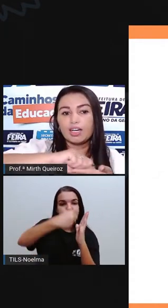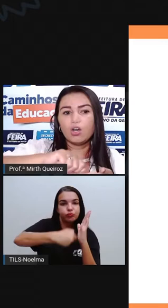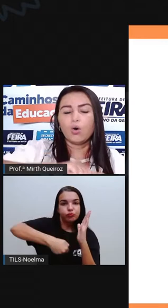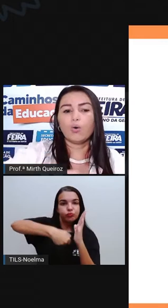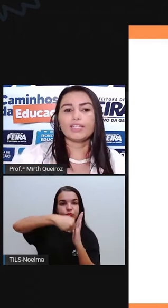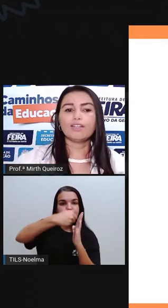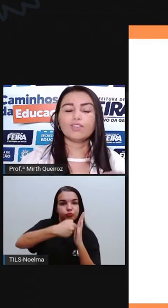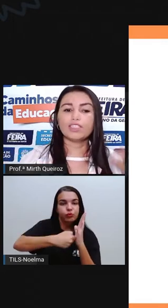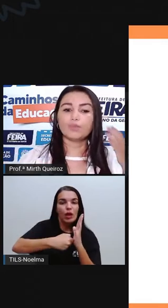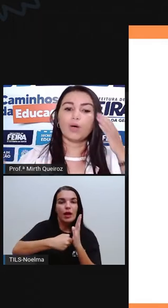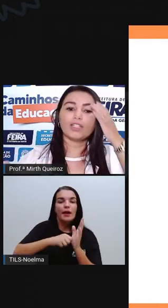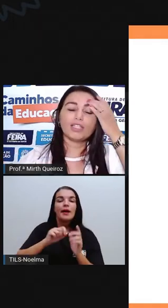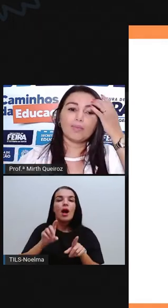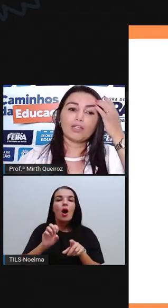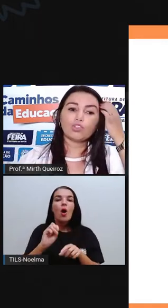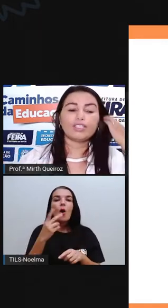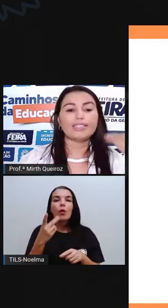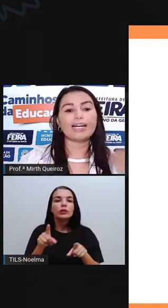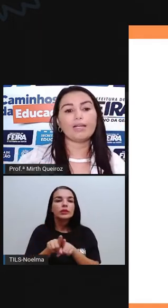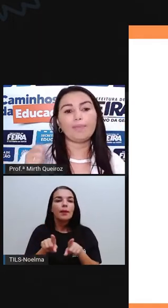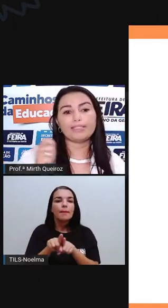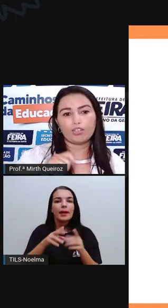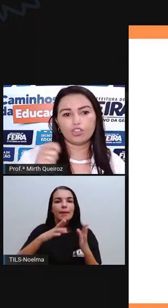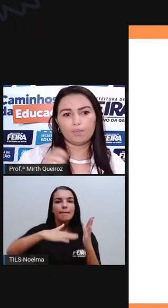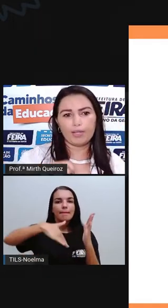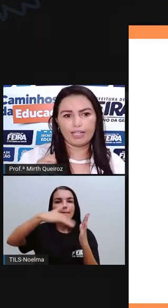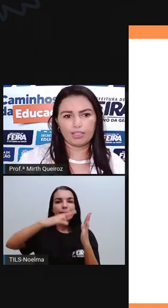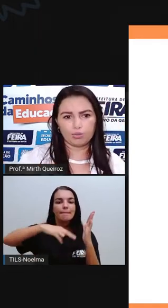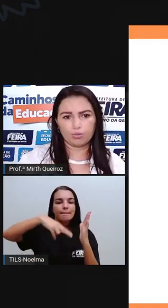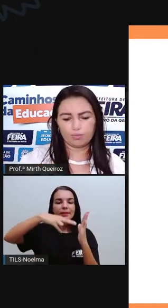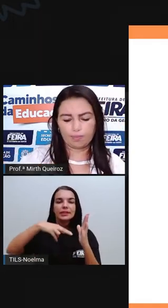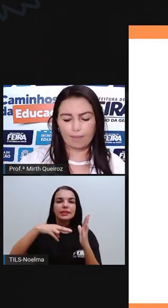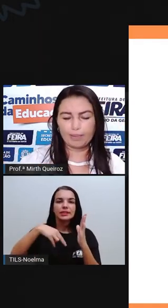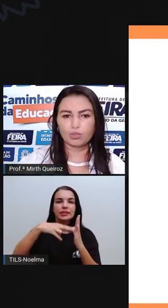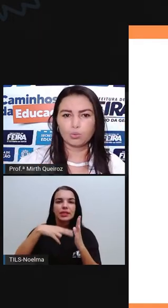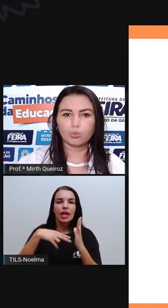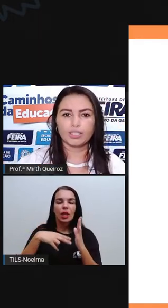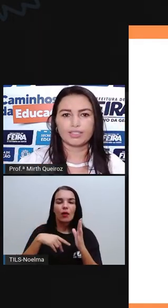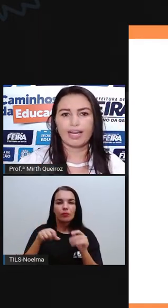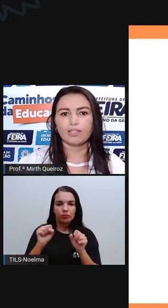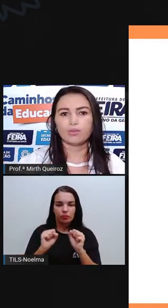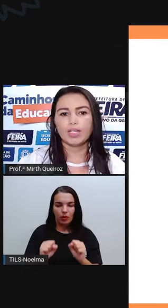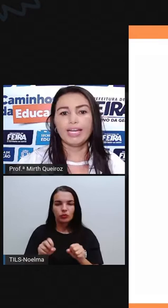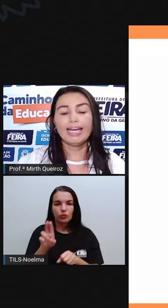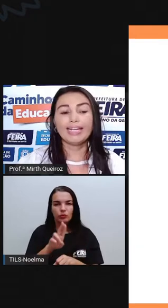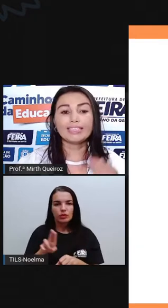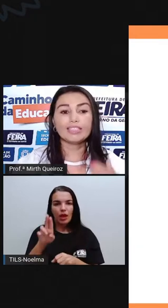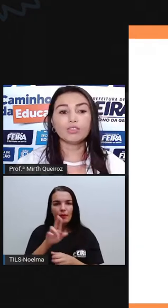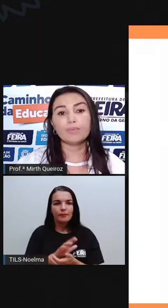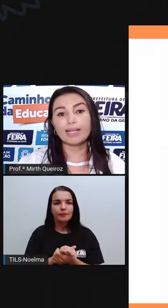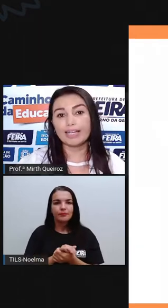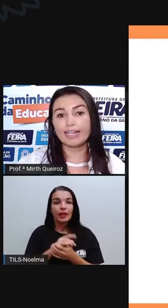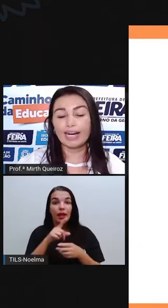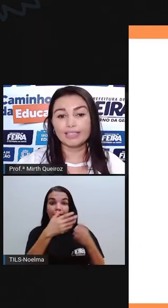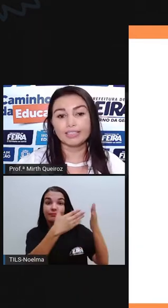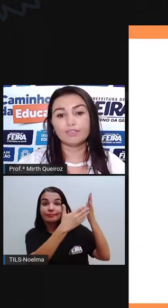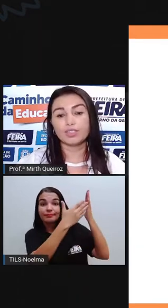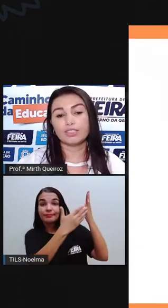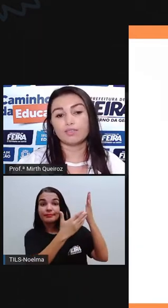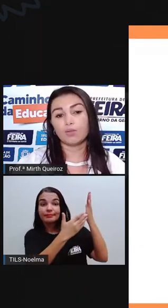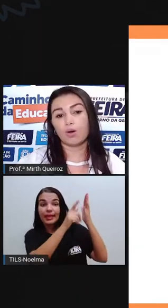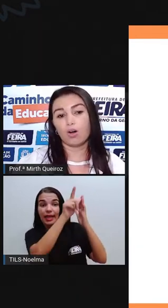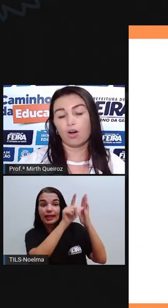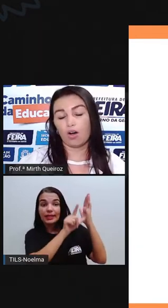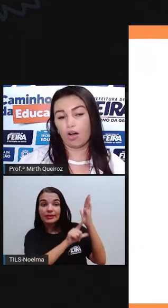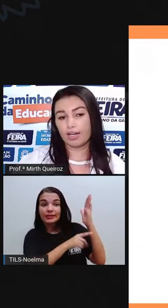tinta. Ou então vocês podem também utilizar aquele pincel de pelo para pintura, certo? Esses são os materiais que